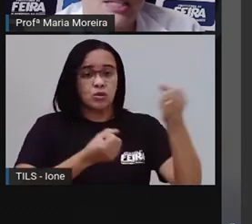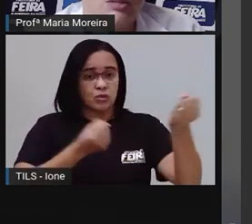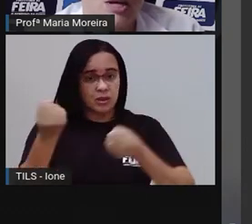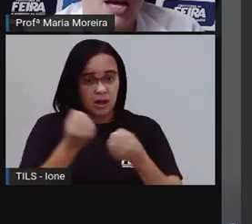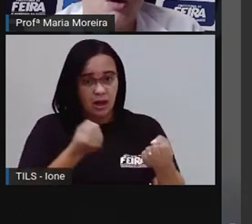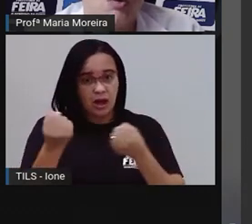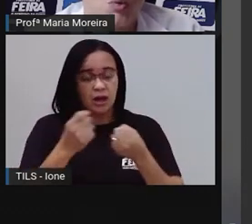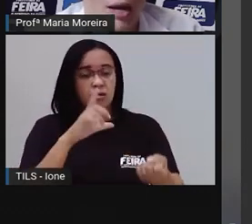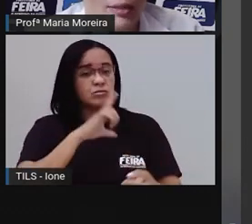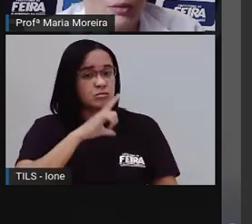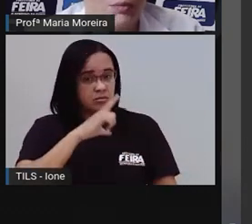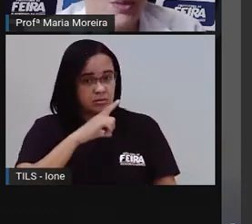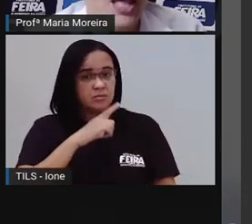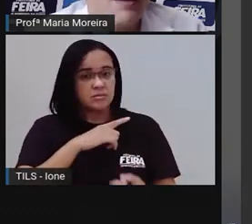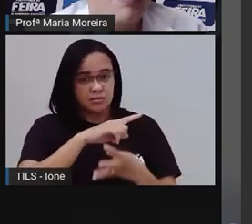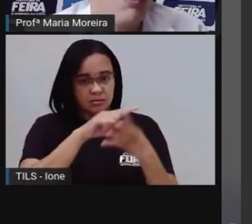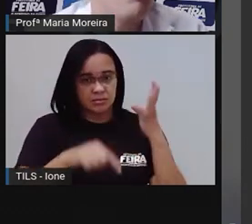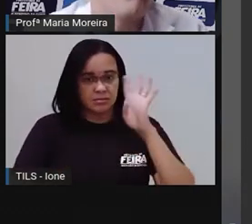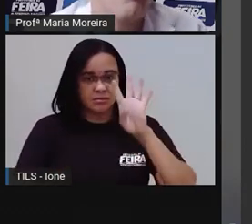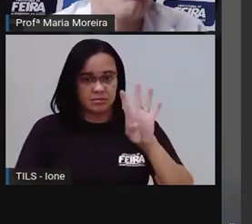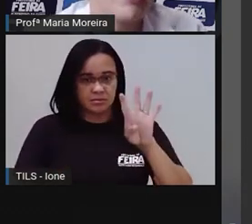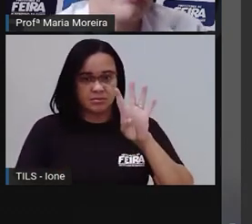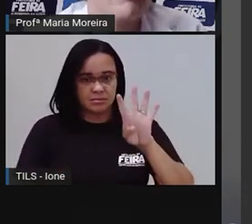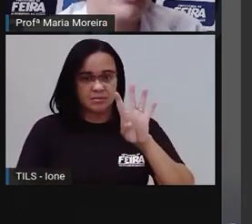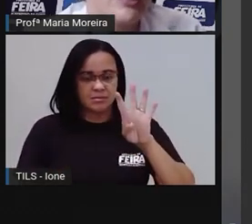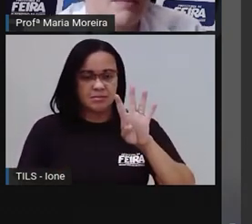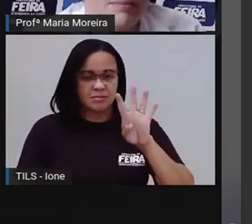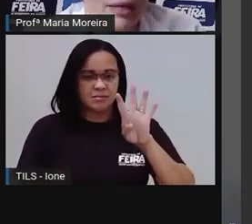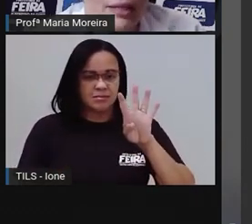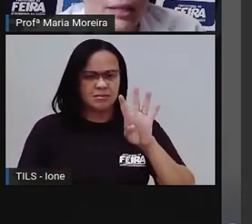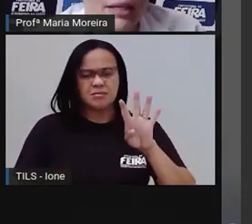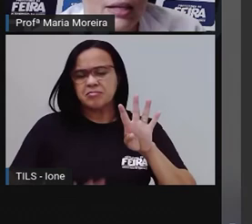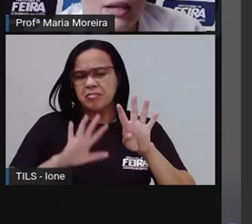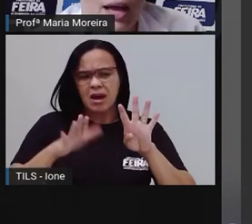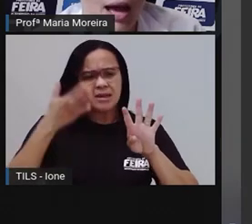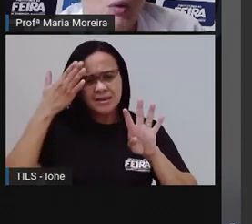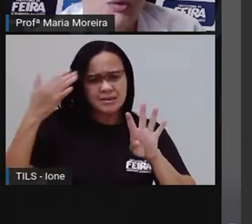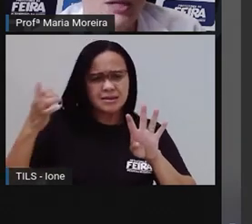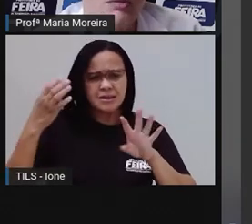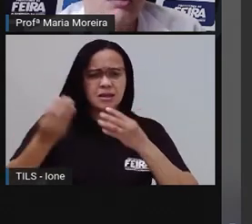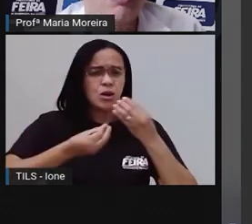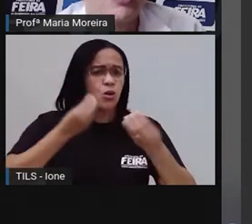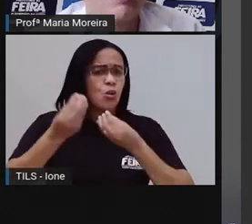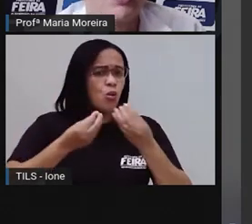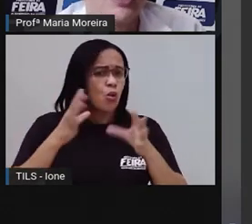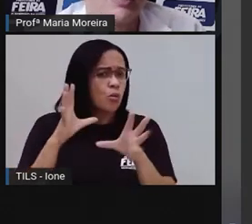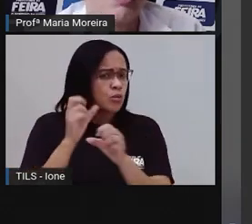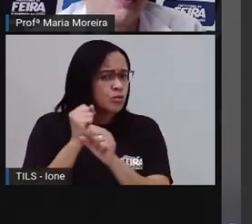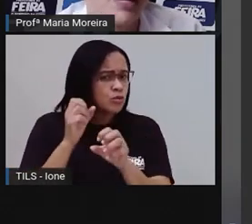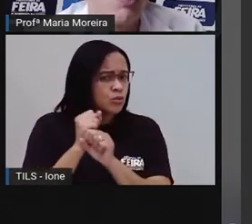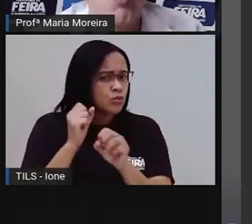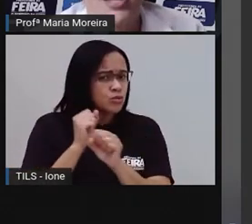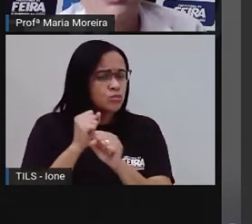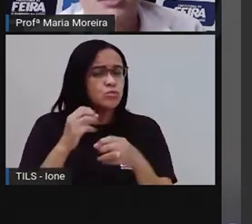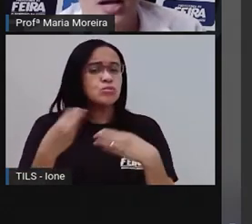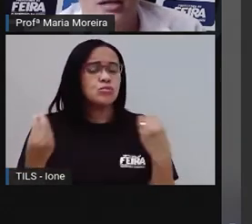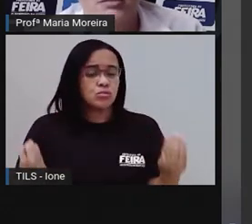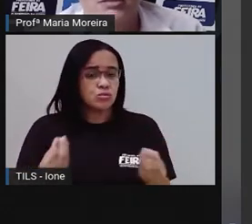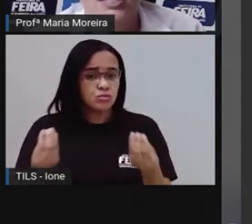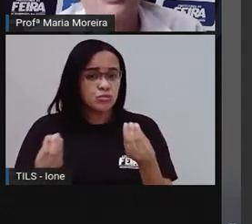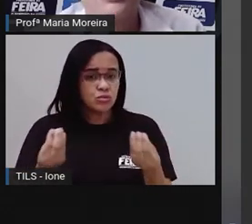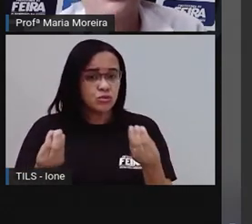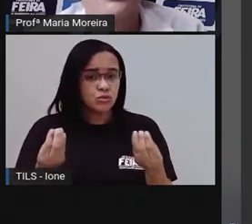carro três e do carro quatro. Bom, como é que eu vou saber, né? A conta que eu tenho que fazer, por exemplo, para quatro